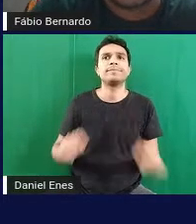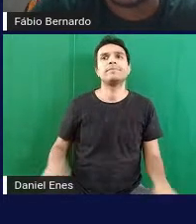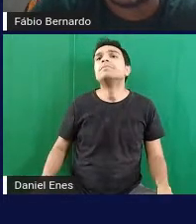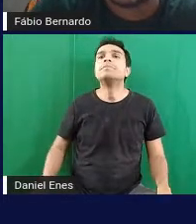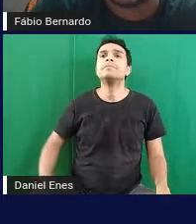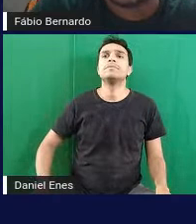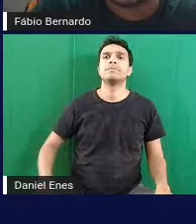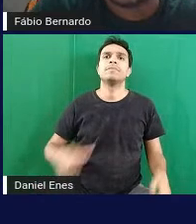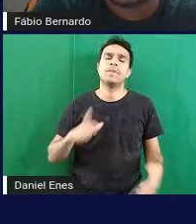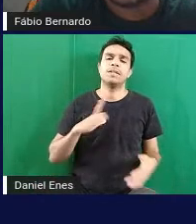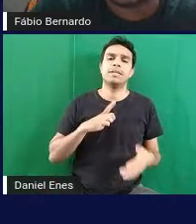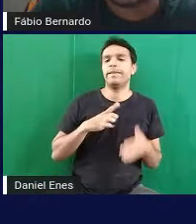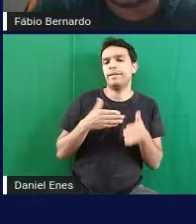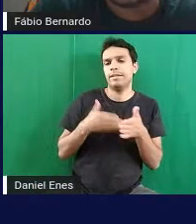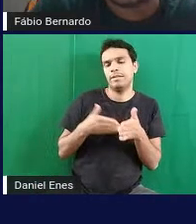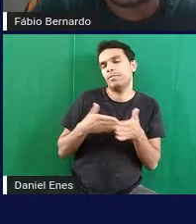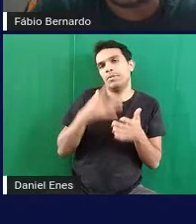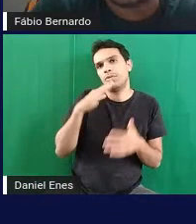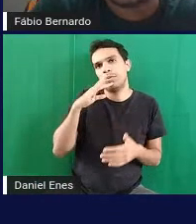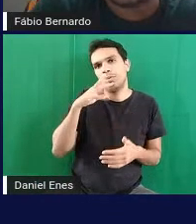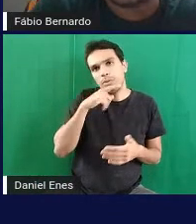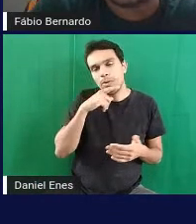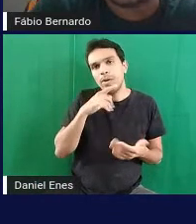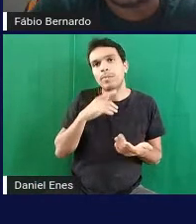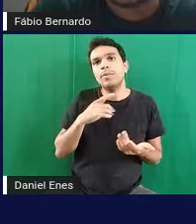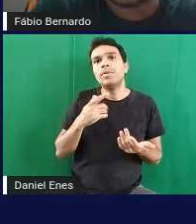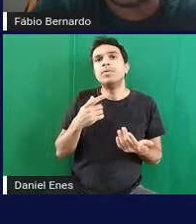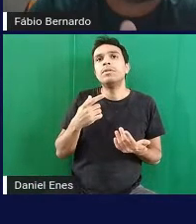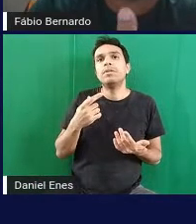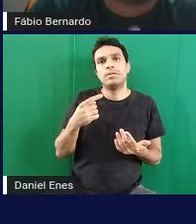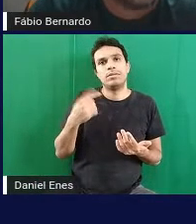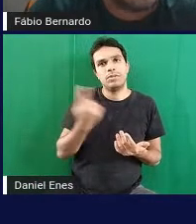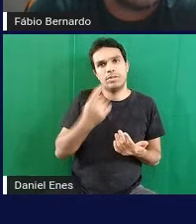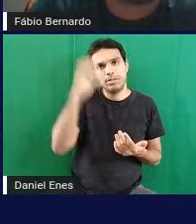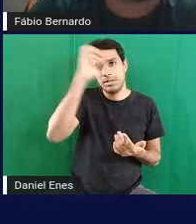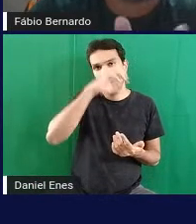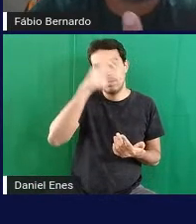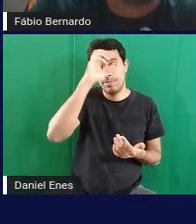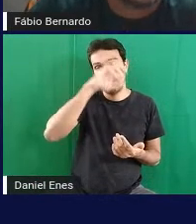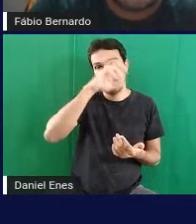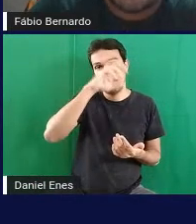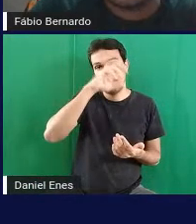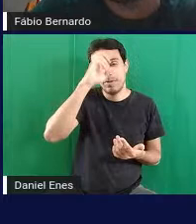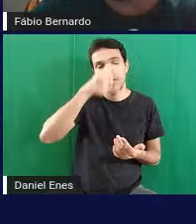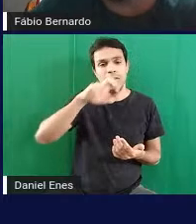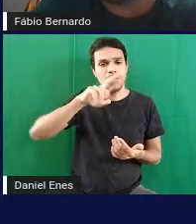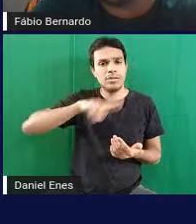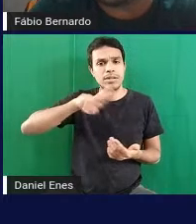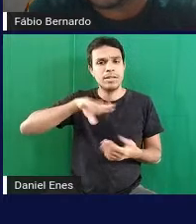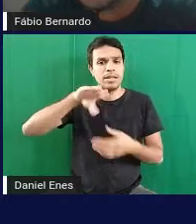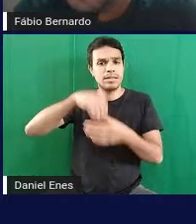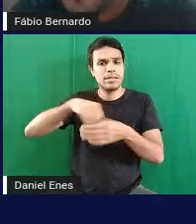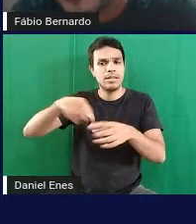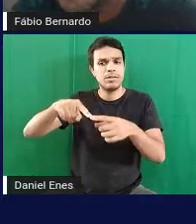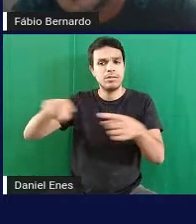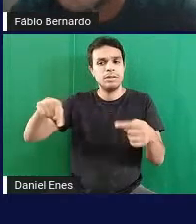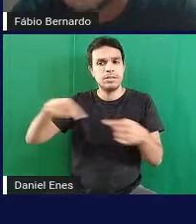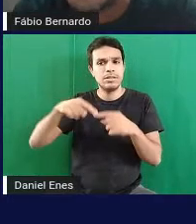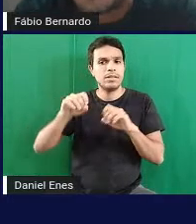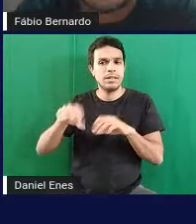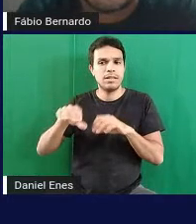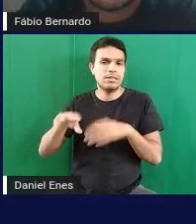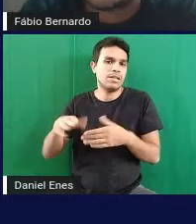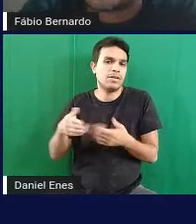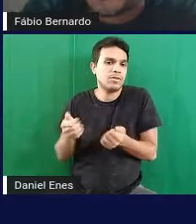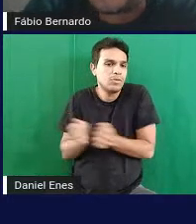limitações obviamente e a gente aprende a lidar com isso na sala de aula trabalhando isso com o aluno por exemplo aqui no plano